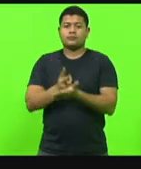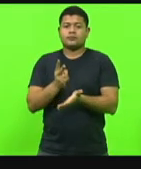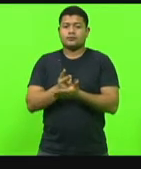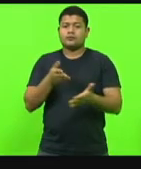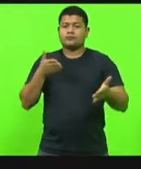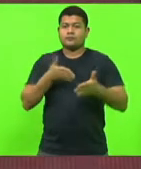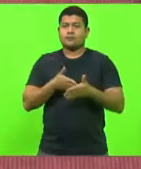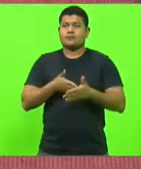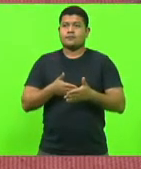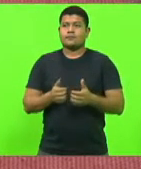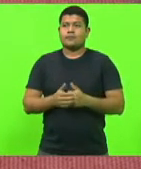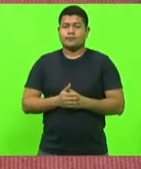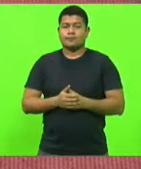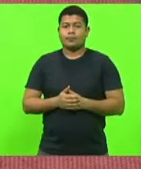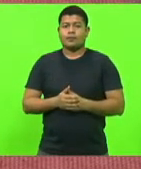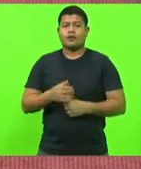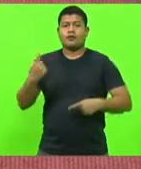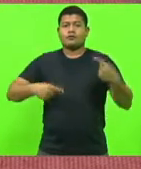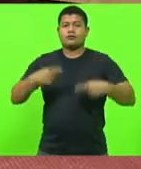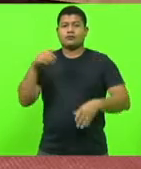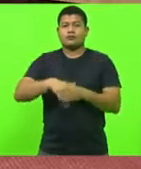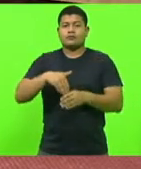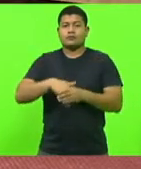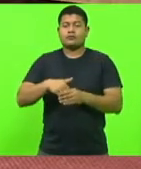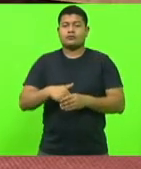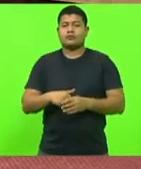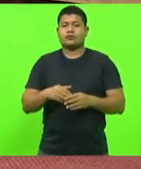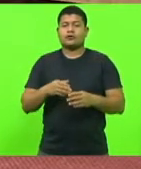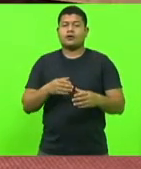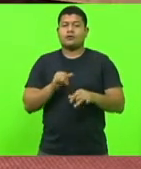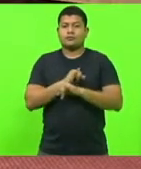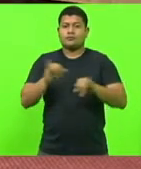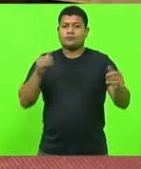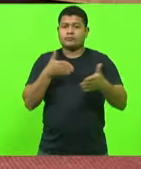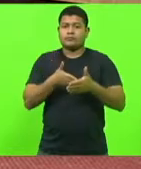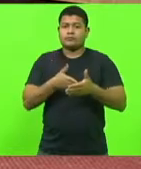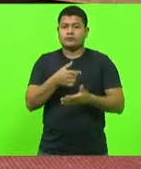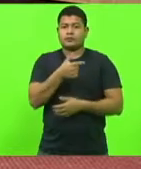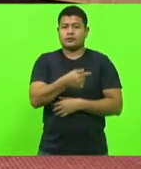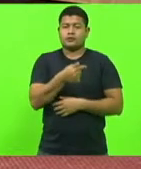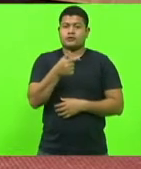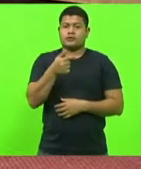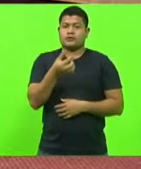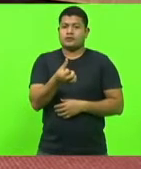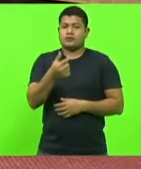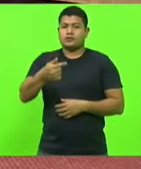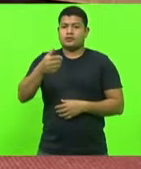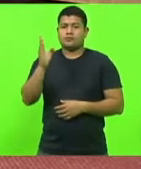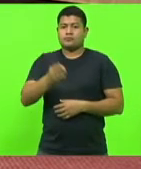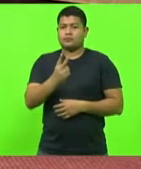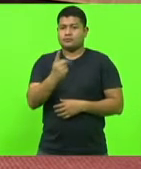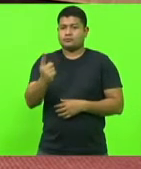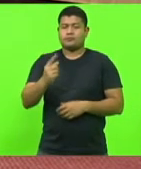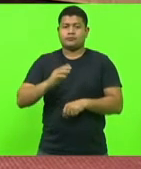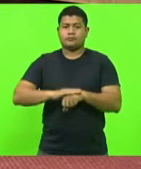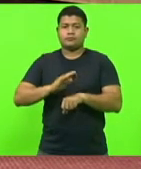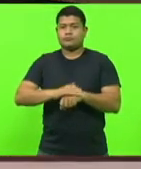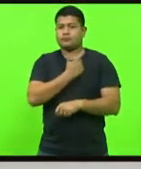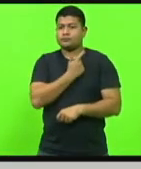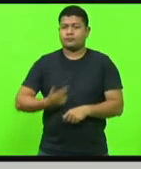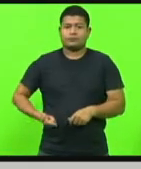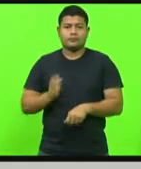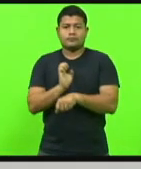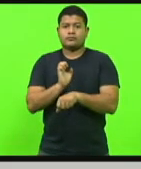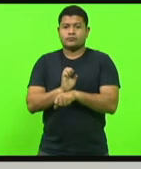veto. Discussão e votação em turno único da mensagem de veto 767-2021, autor governo do Estado.